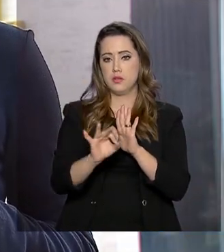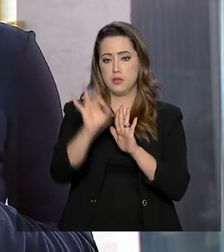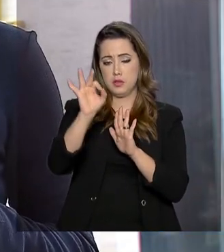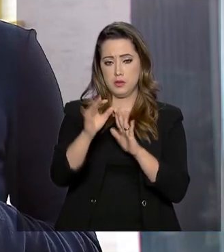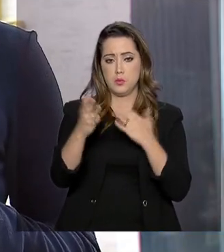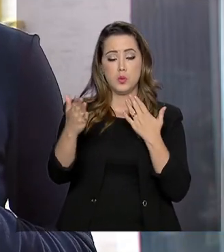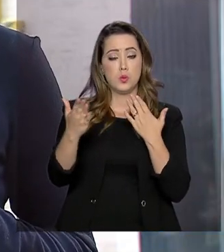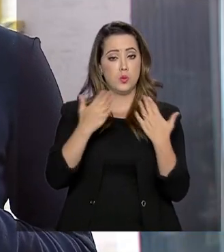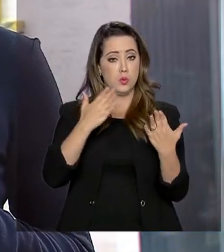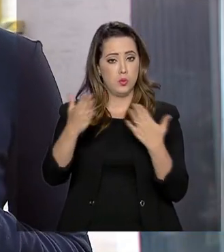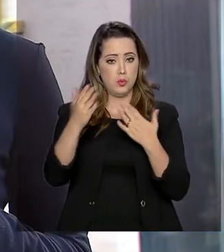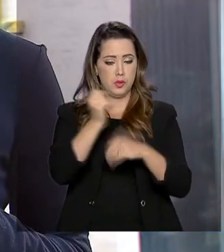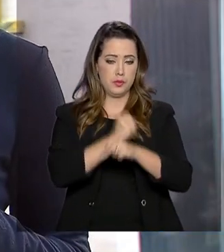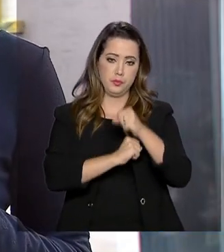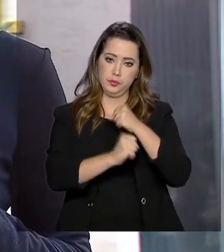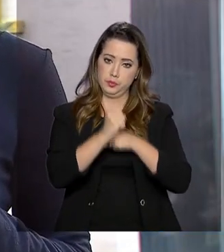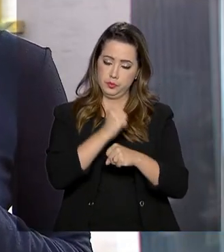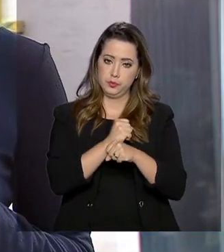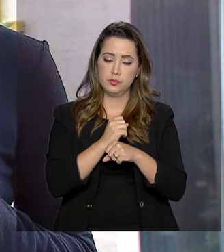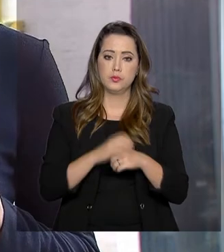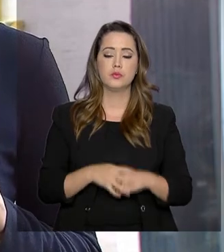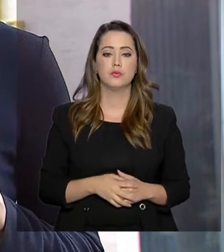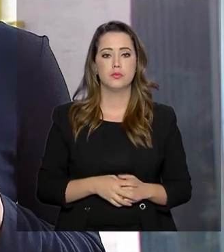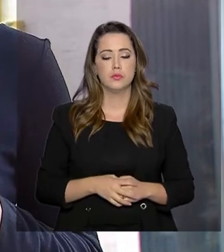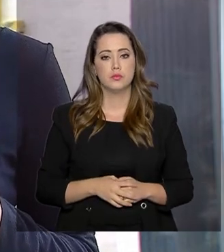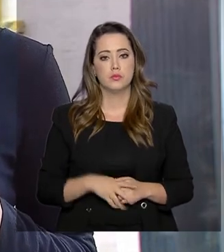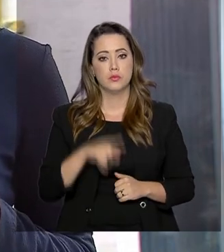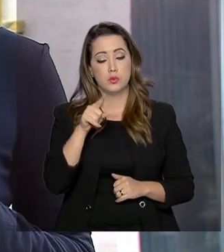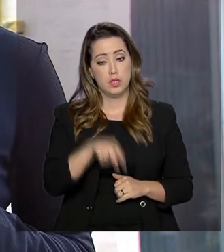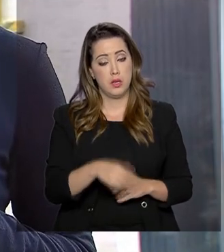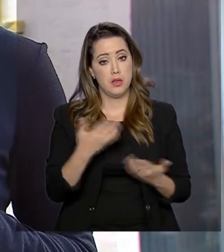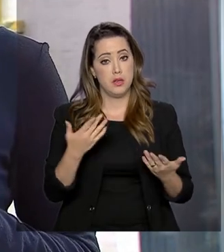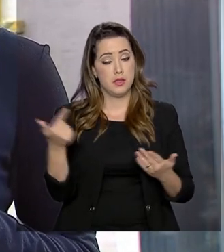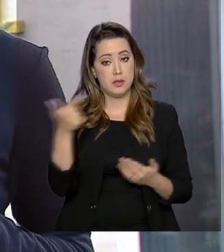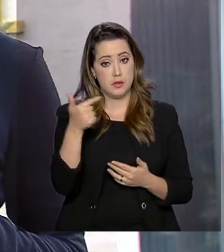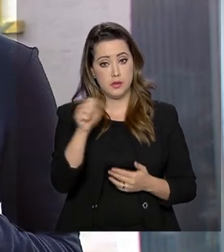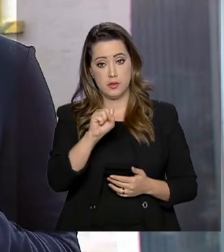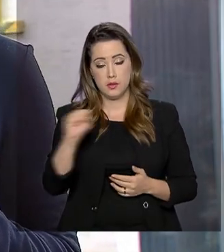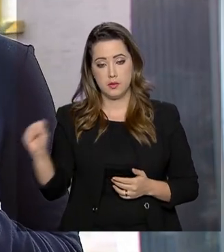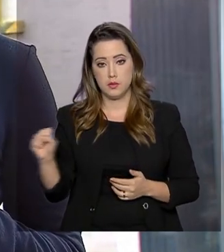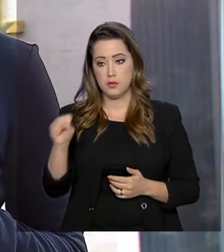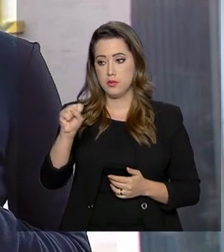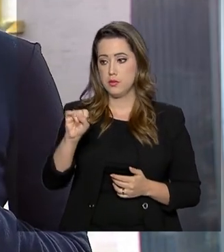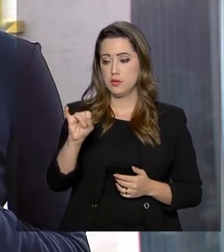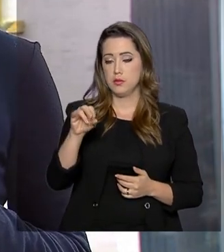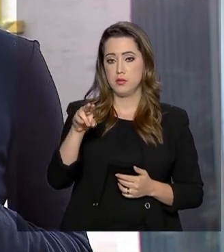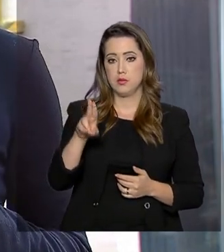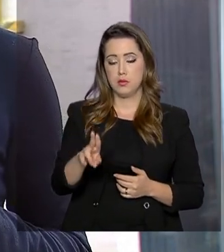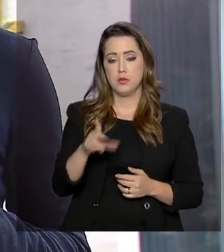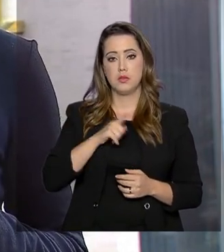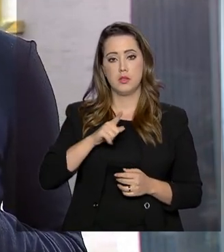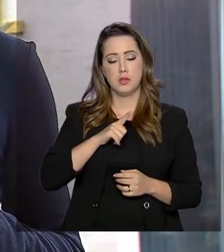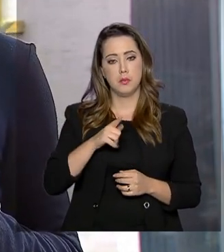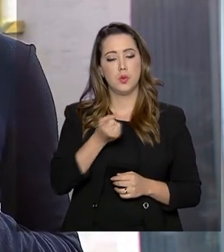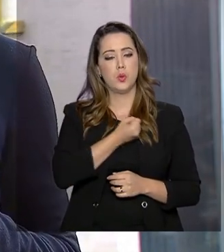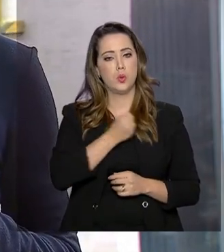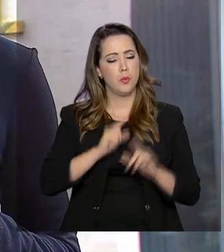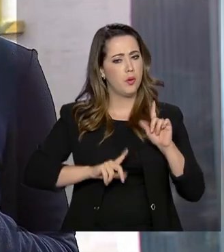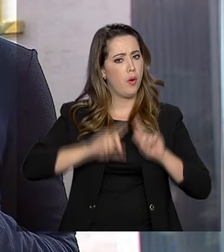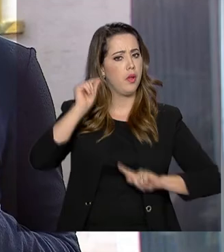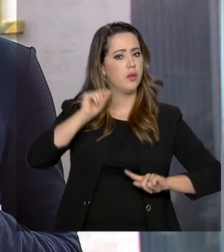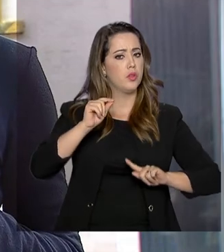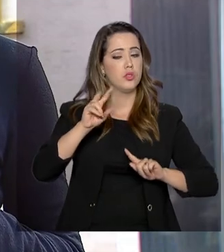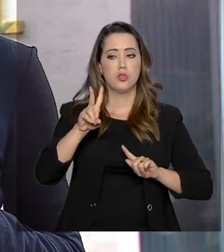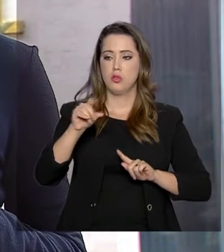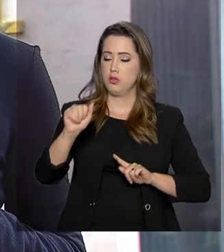de inscritos do ano passado. Essa edição do segundo semestre do SISU tem também um número recorde de